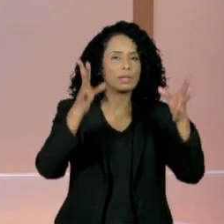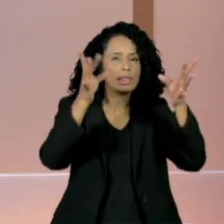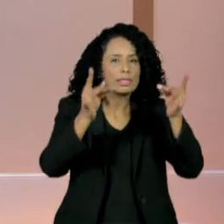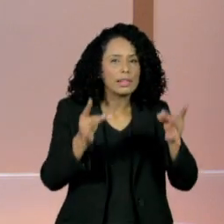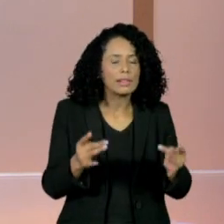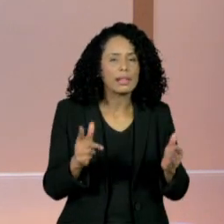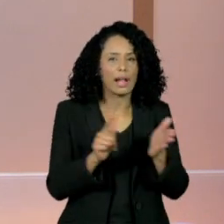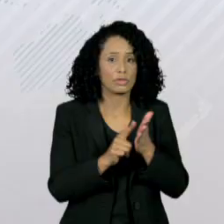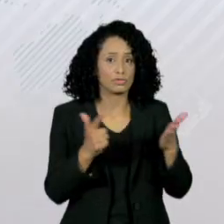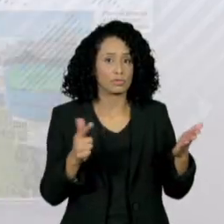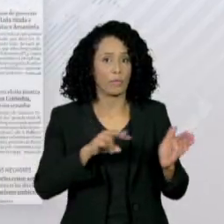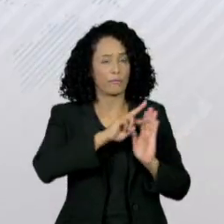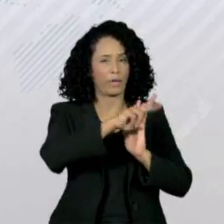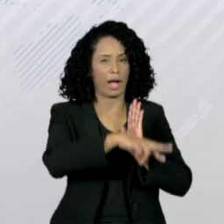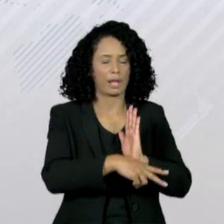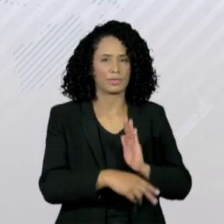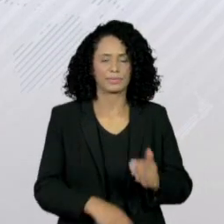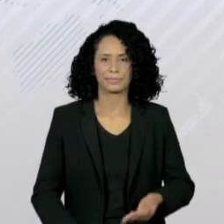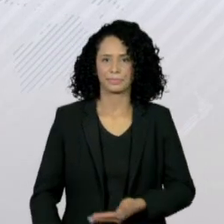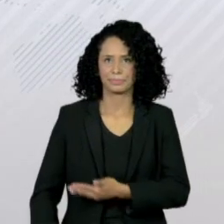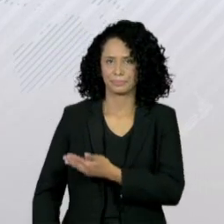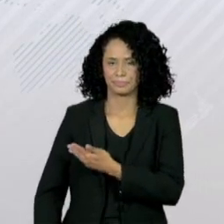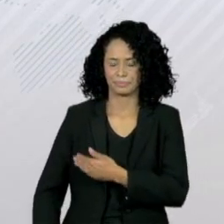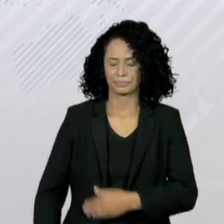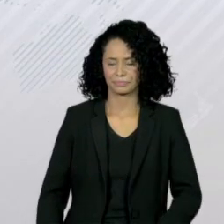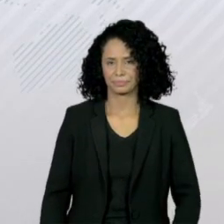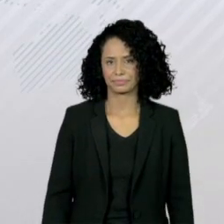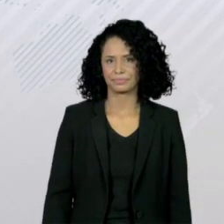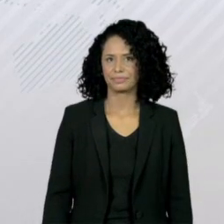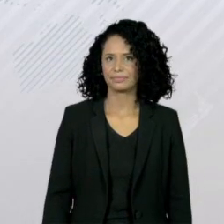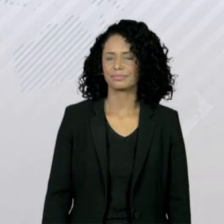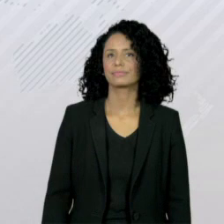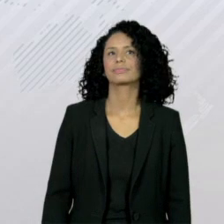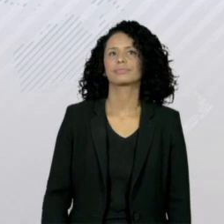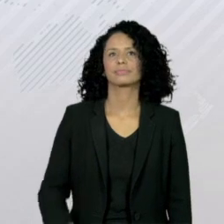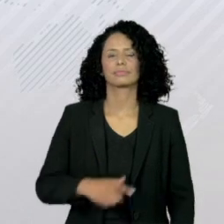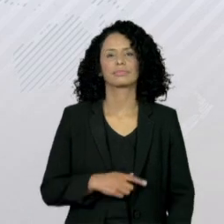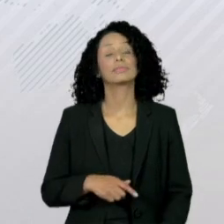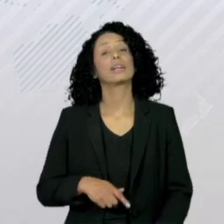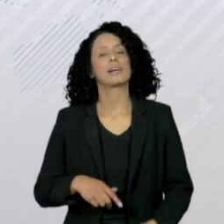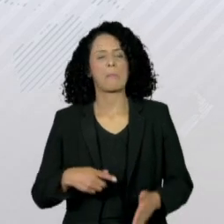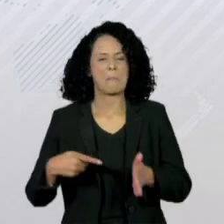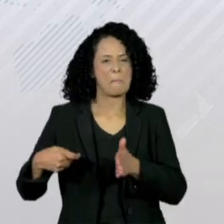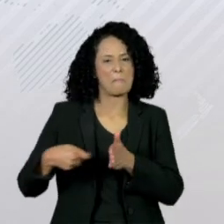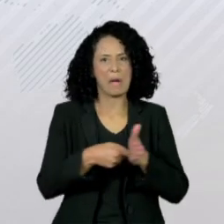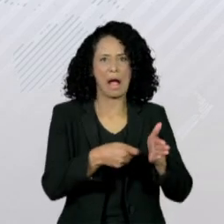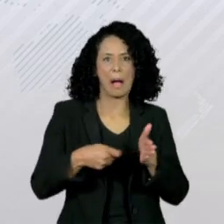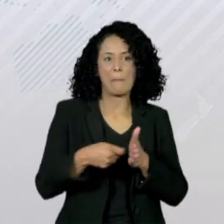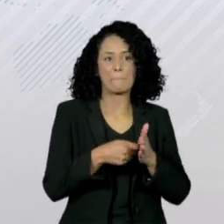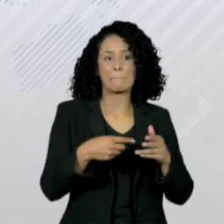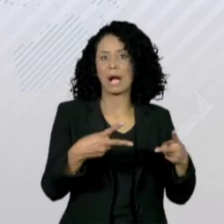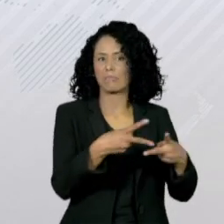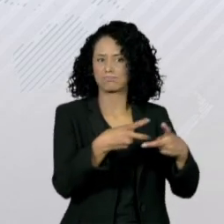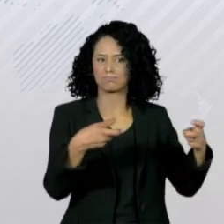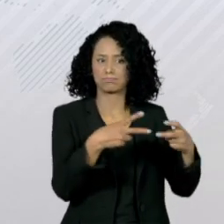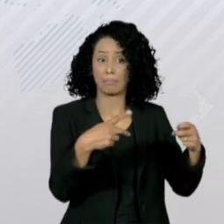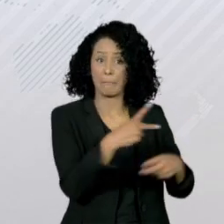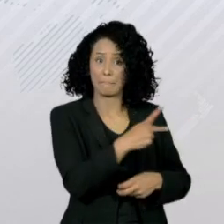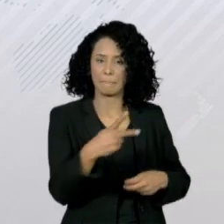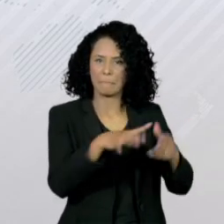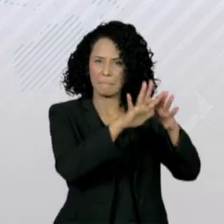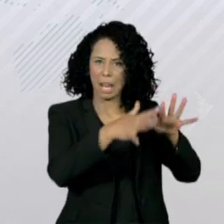de comunicação. Folha de São Paulo. Pressão derruba presidente da Petrobras. CVM